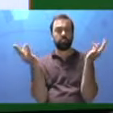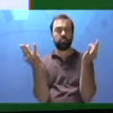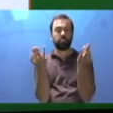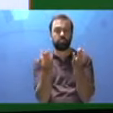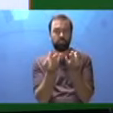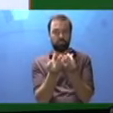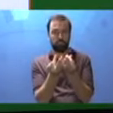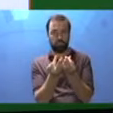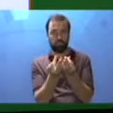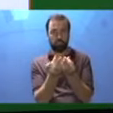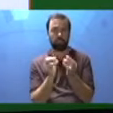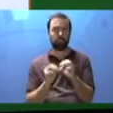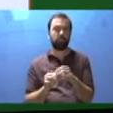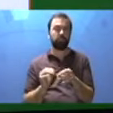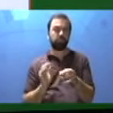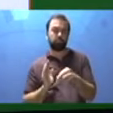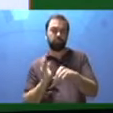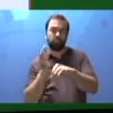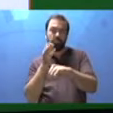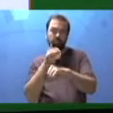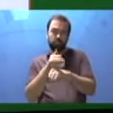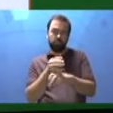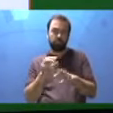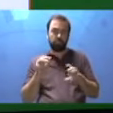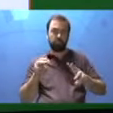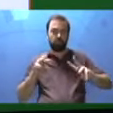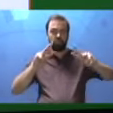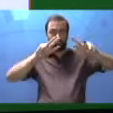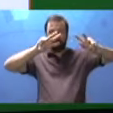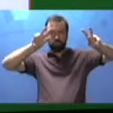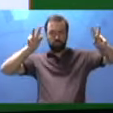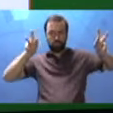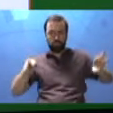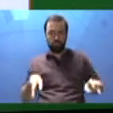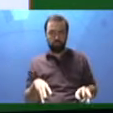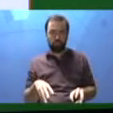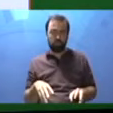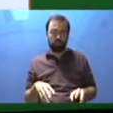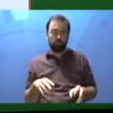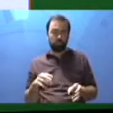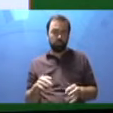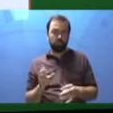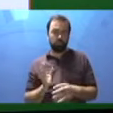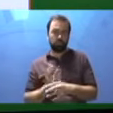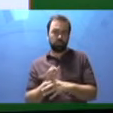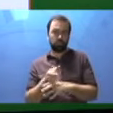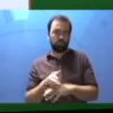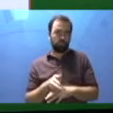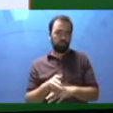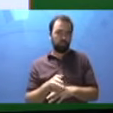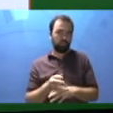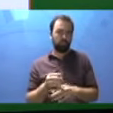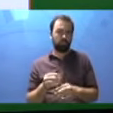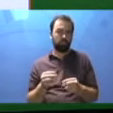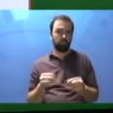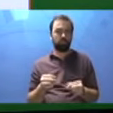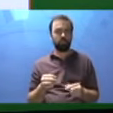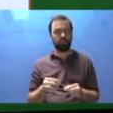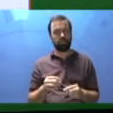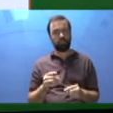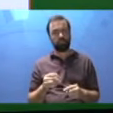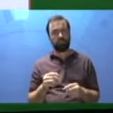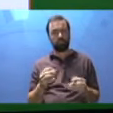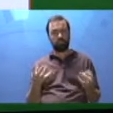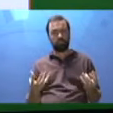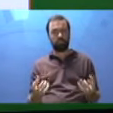primeiro a sala dos adornos de pernas e braços. Com um lápis vermelho, trace o caminho que ela deverá percorrer